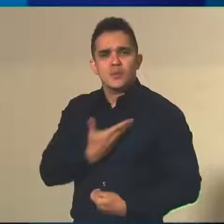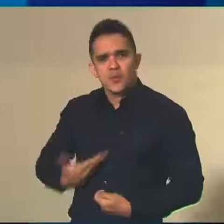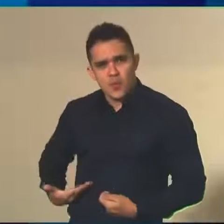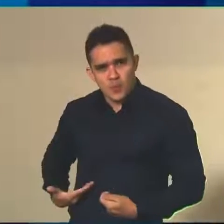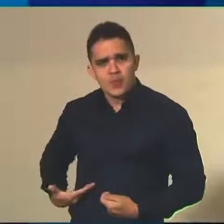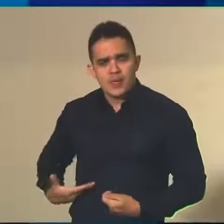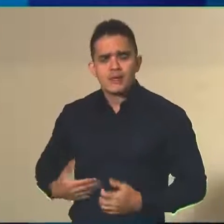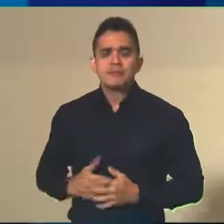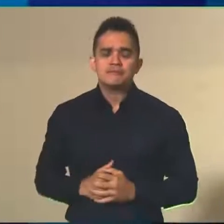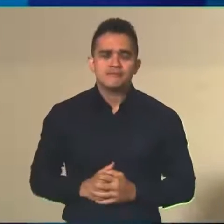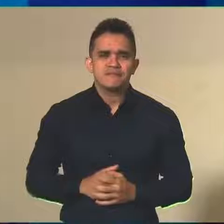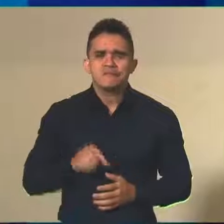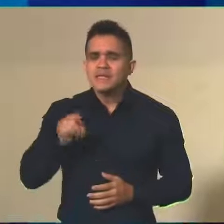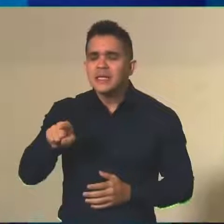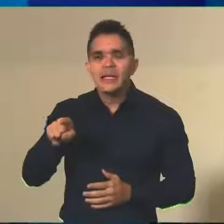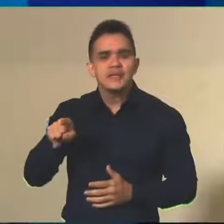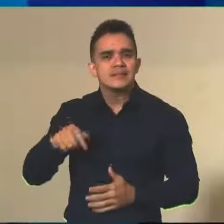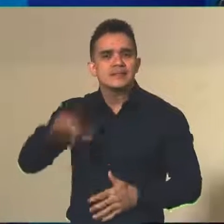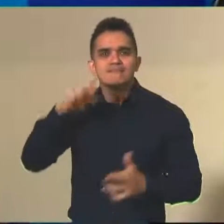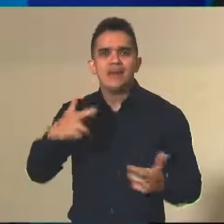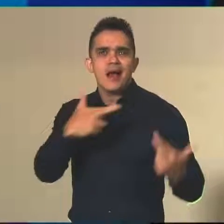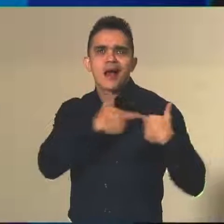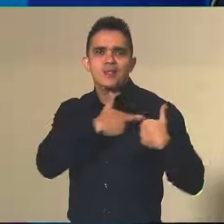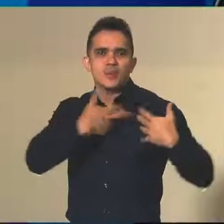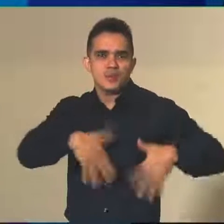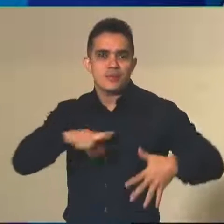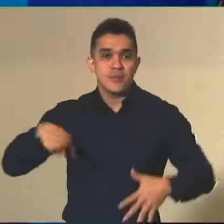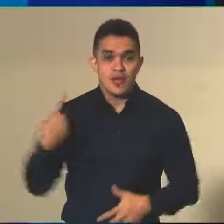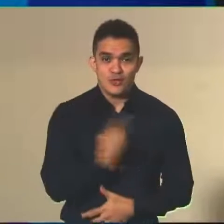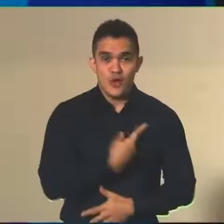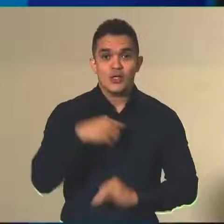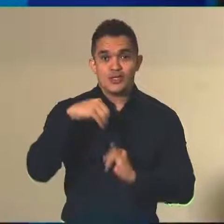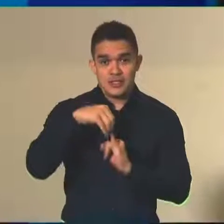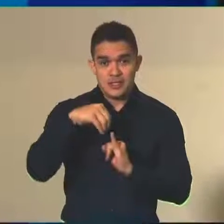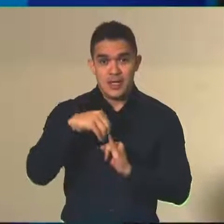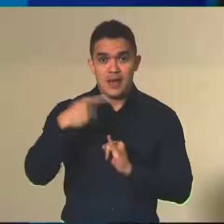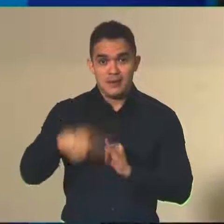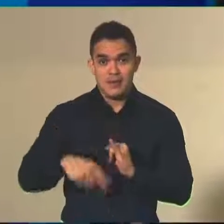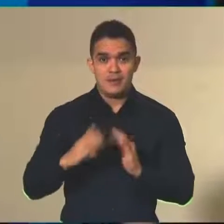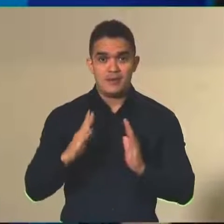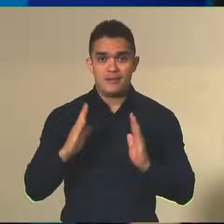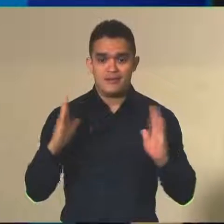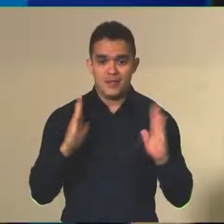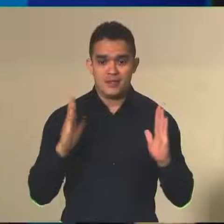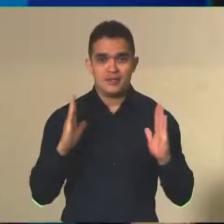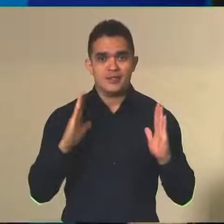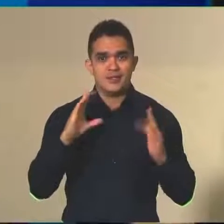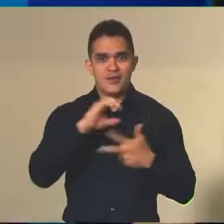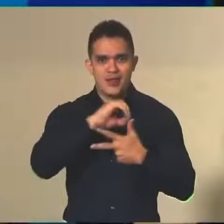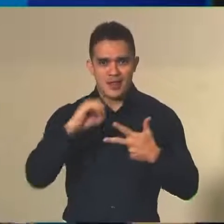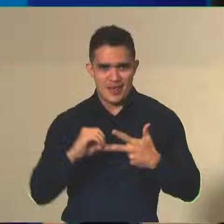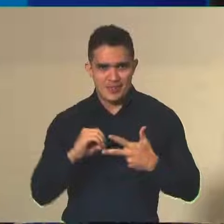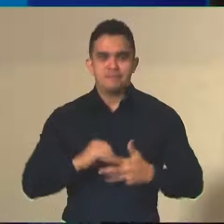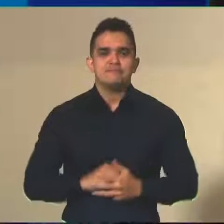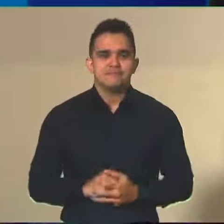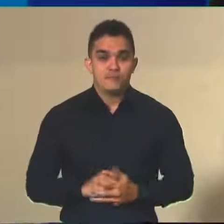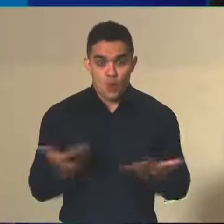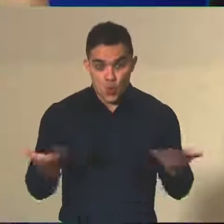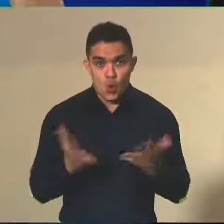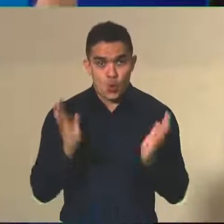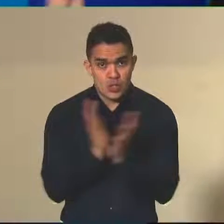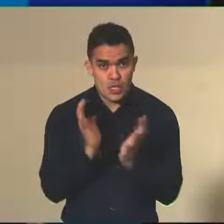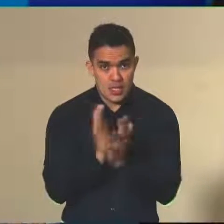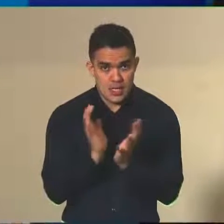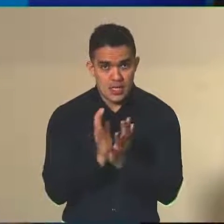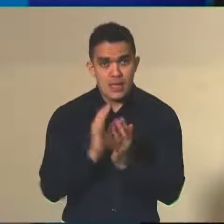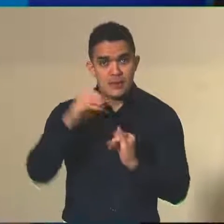é a grande missão do Inep nesse sentido. A equipe do Inep hoje, já